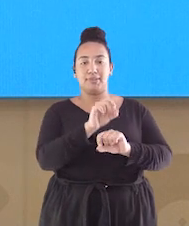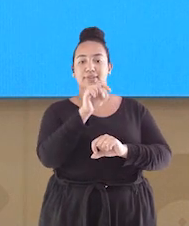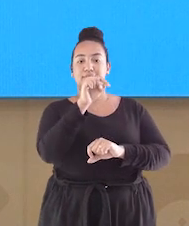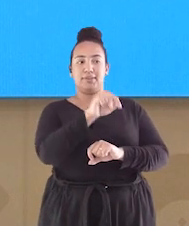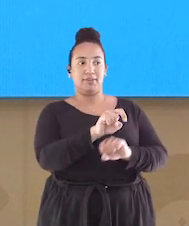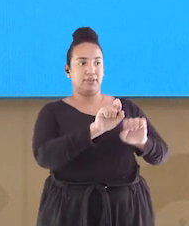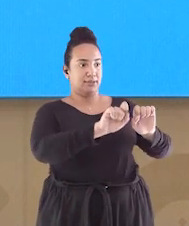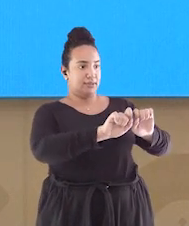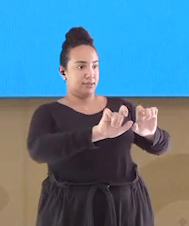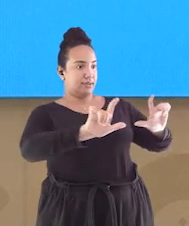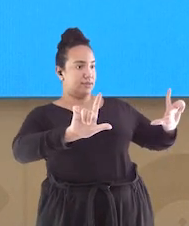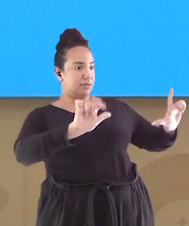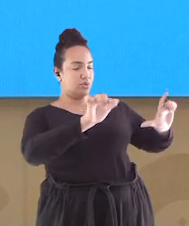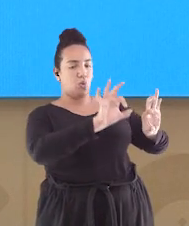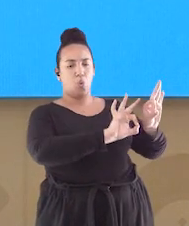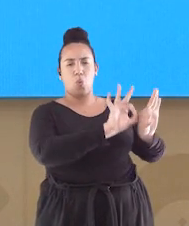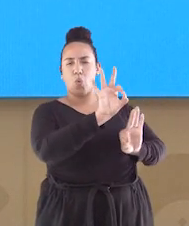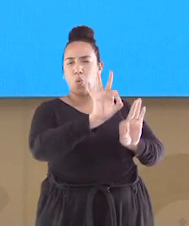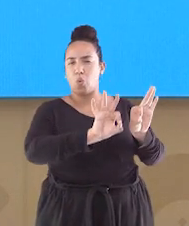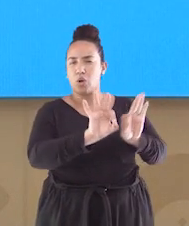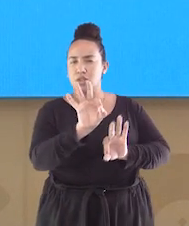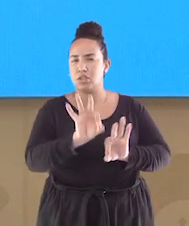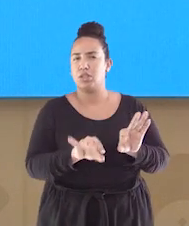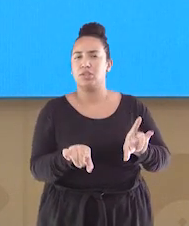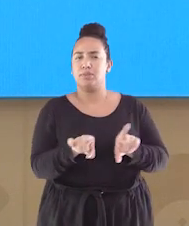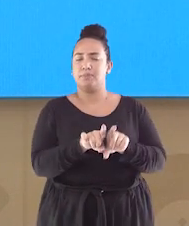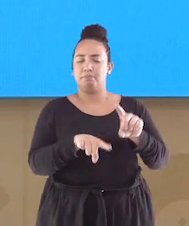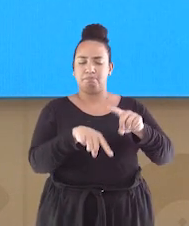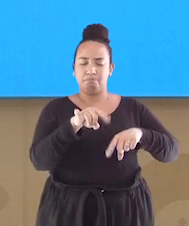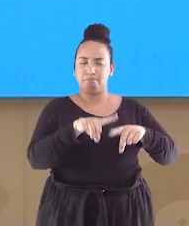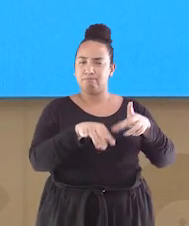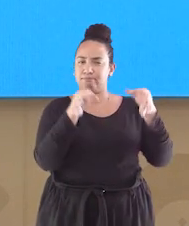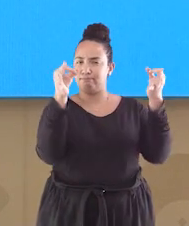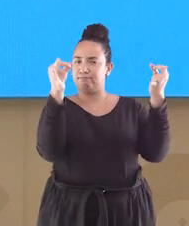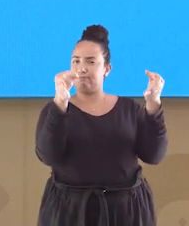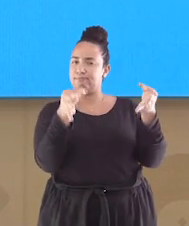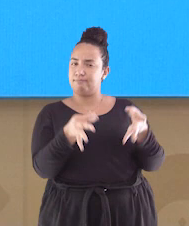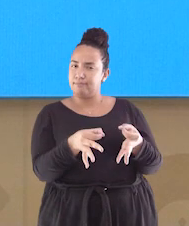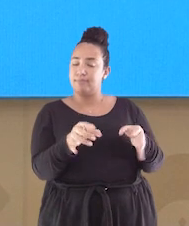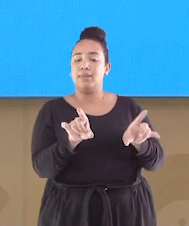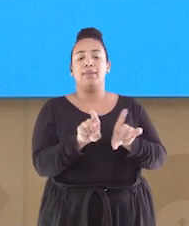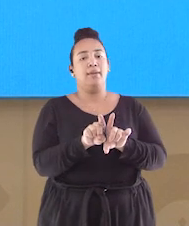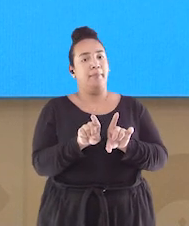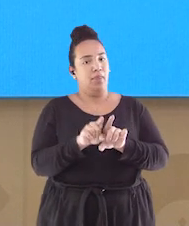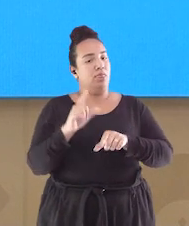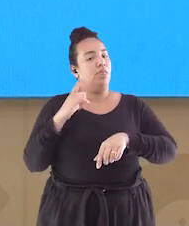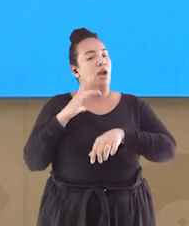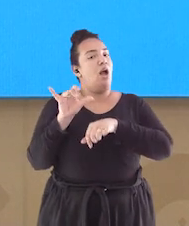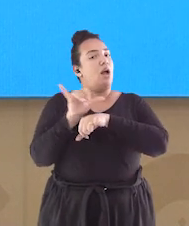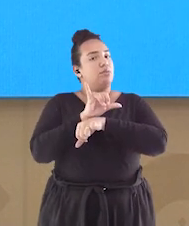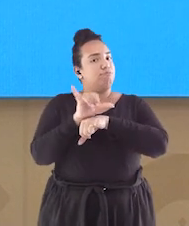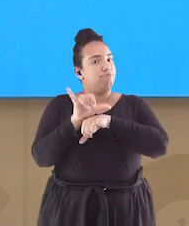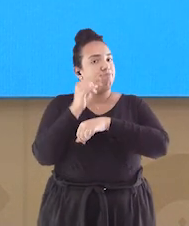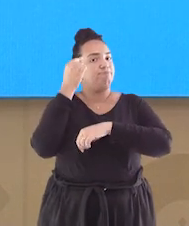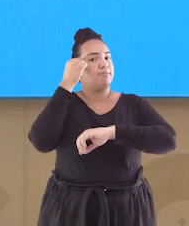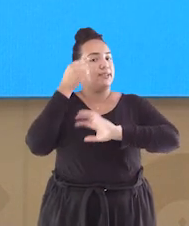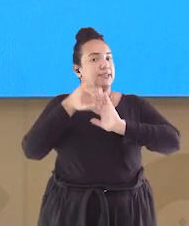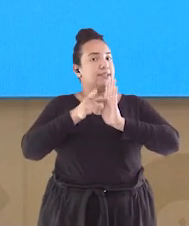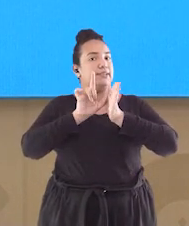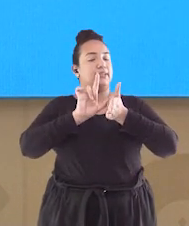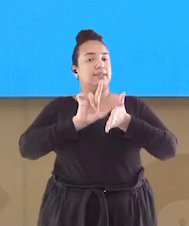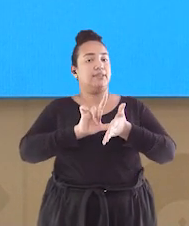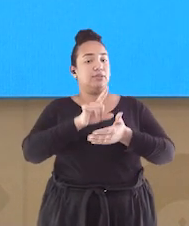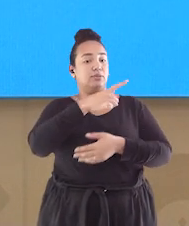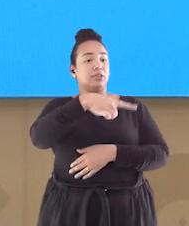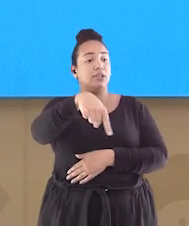seja bem organizada, com produtos de qualidade e com estratégias pensadas para chamar a